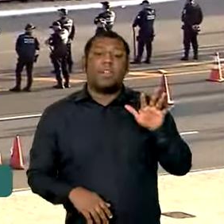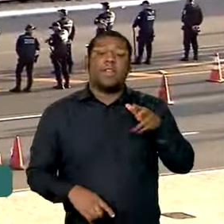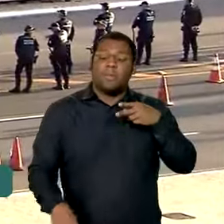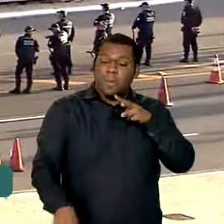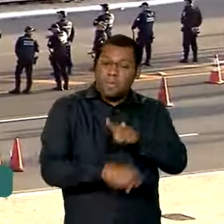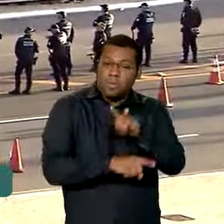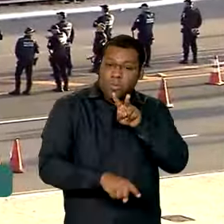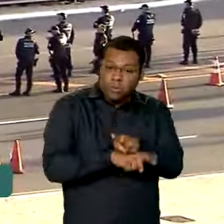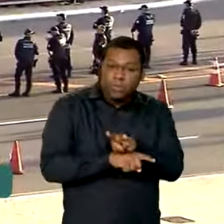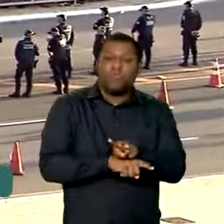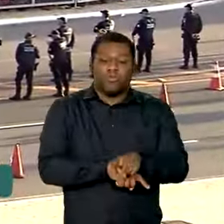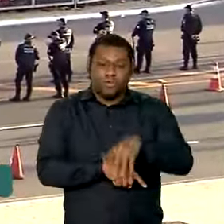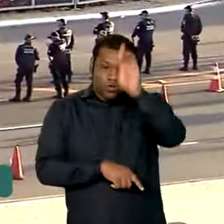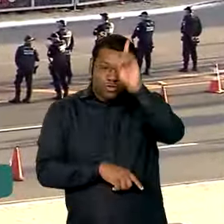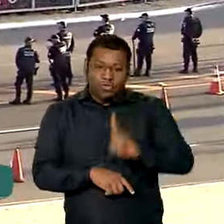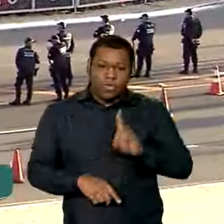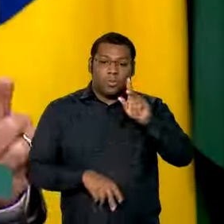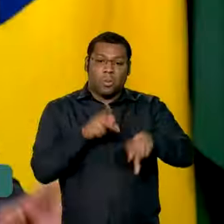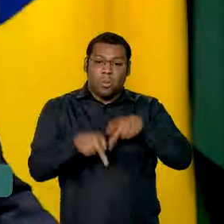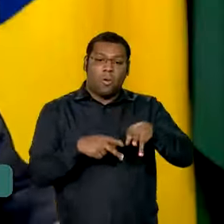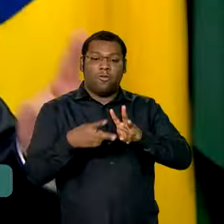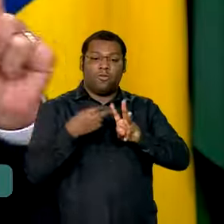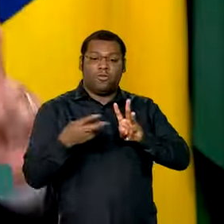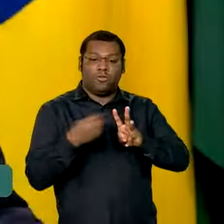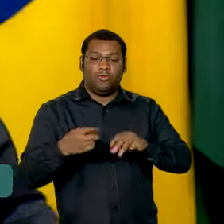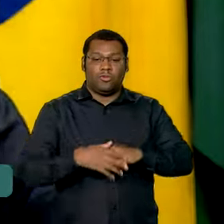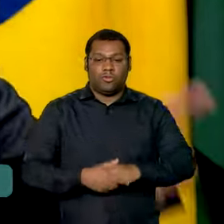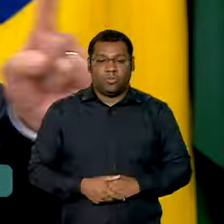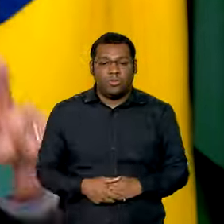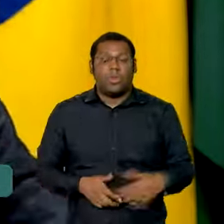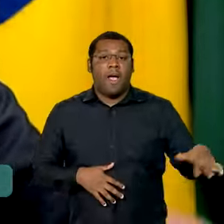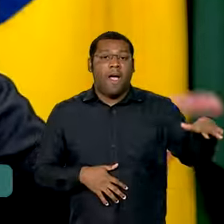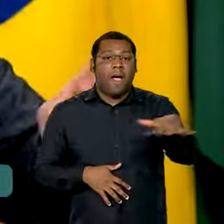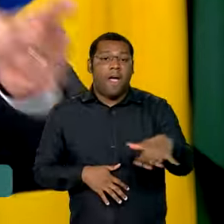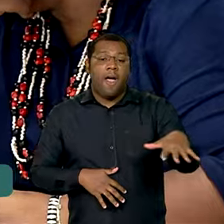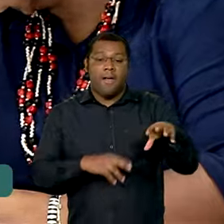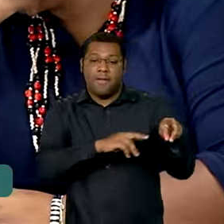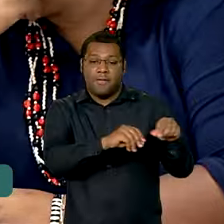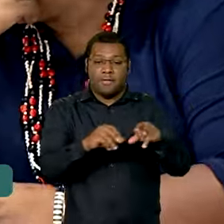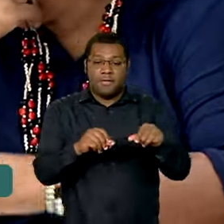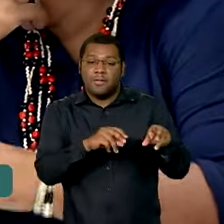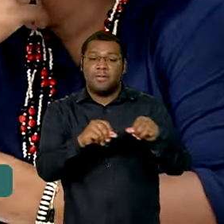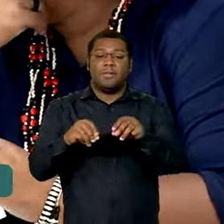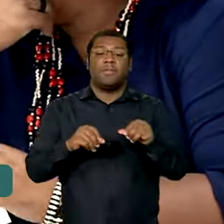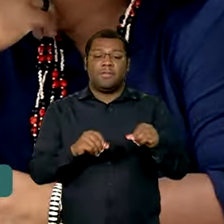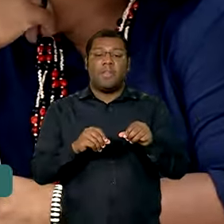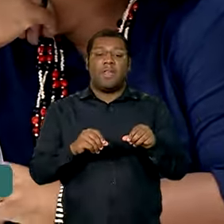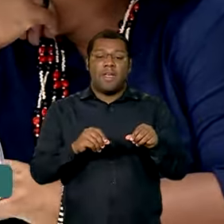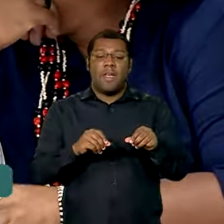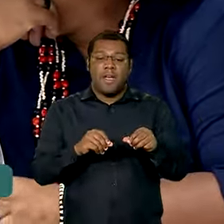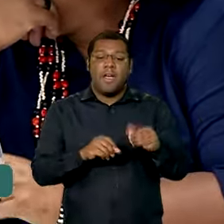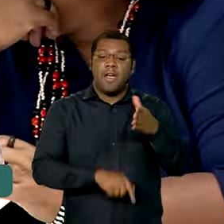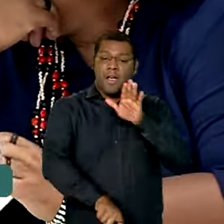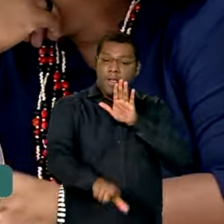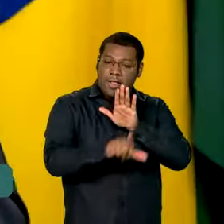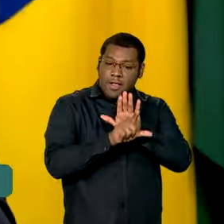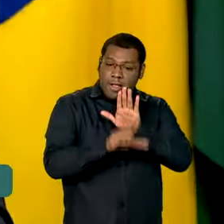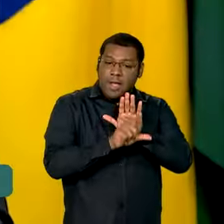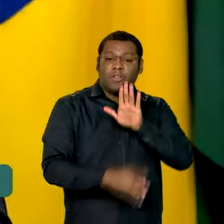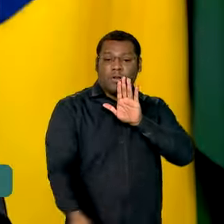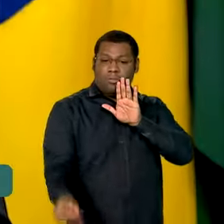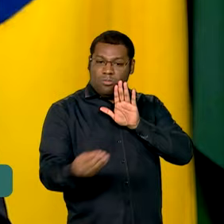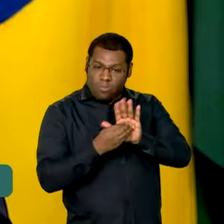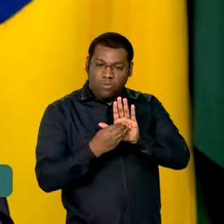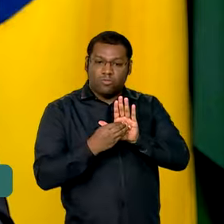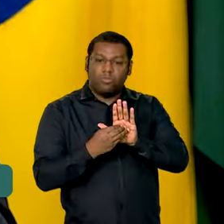e promoção dos direitos indígenas. Todas as terras que tiver todas as condições legais de ser demarcada, vai ser